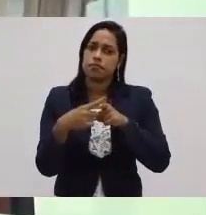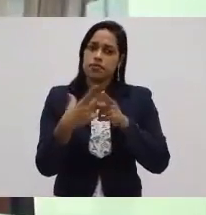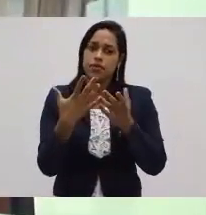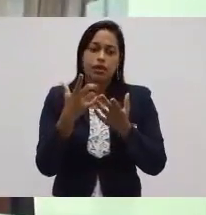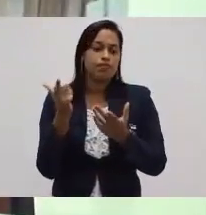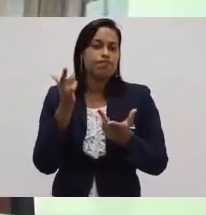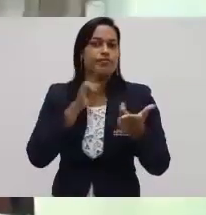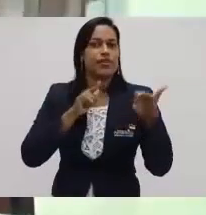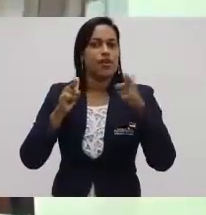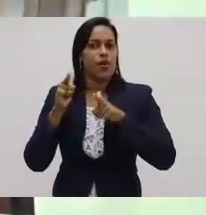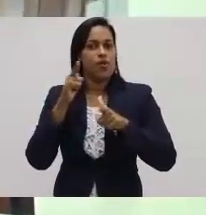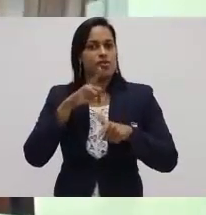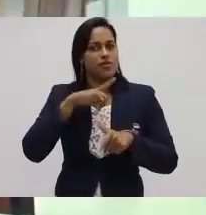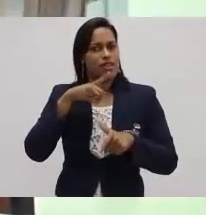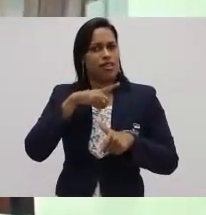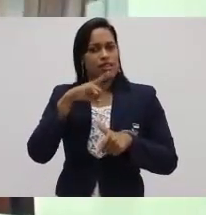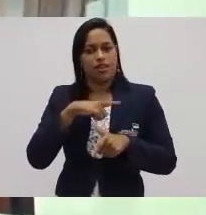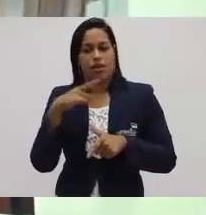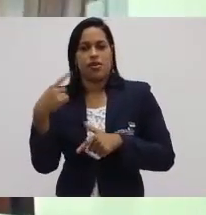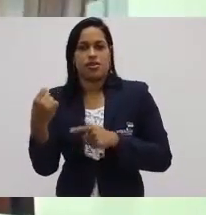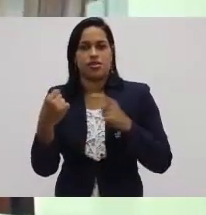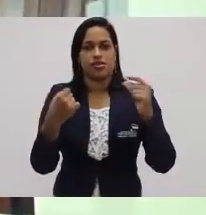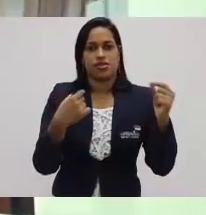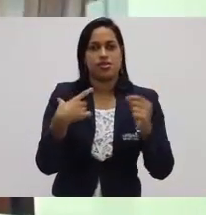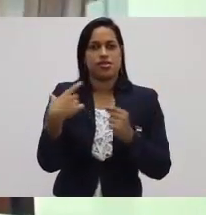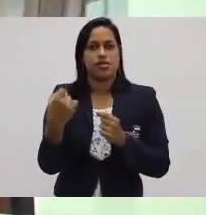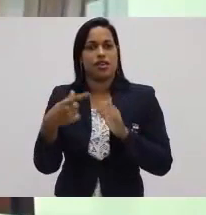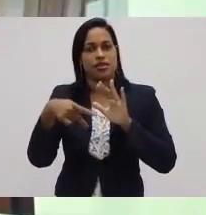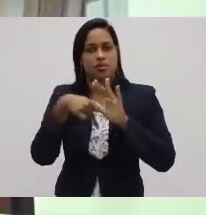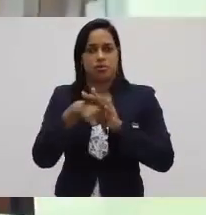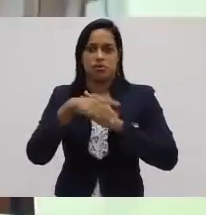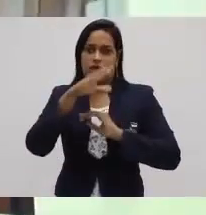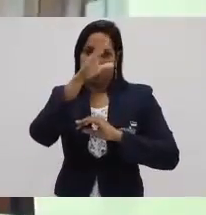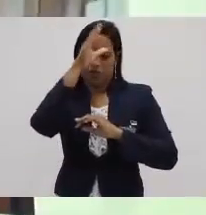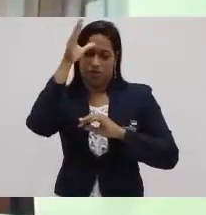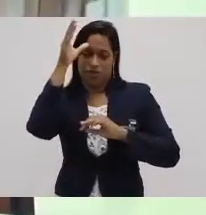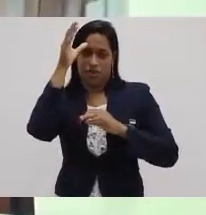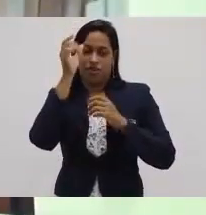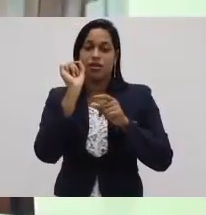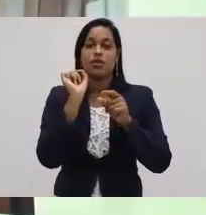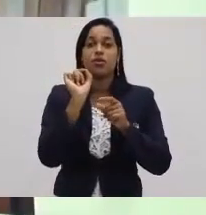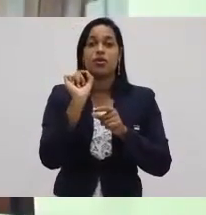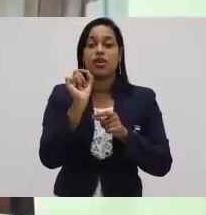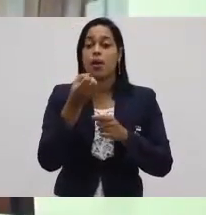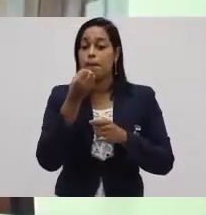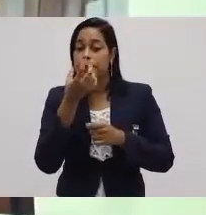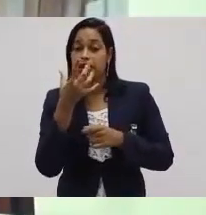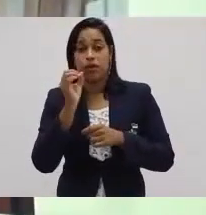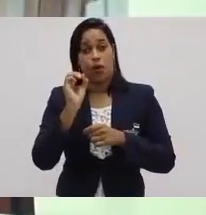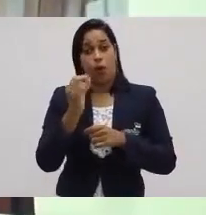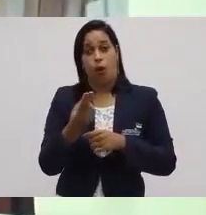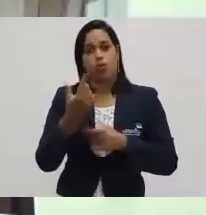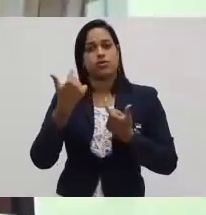conseguir oferecer a saída ou o output para o cliente, que é o bem ou o serviço.